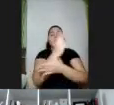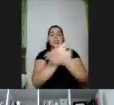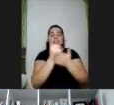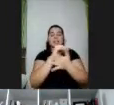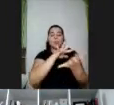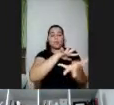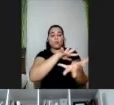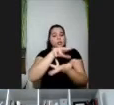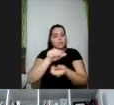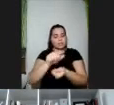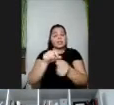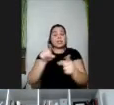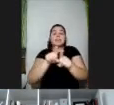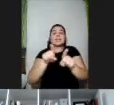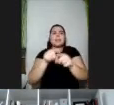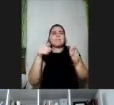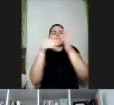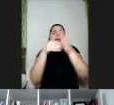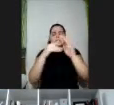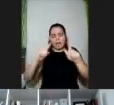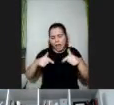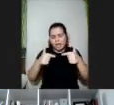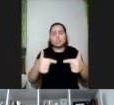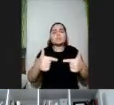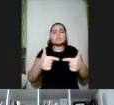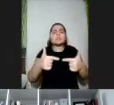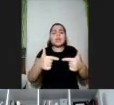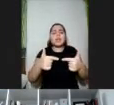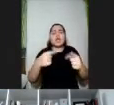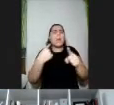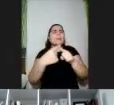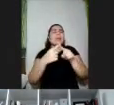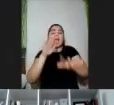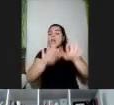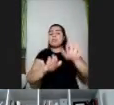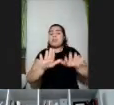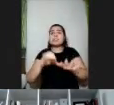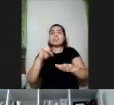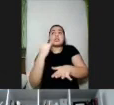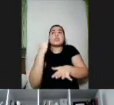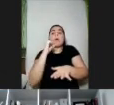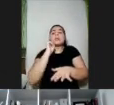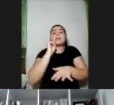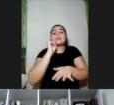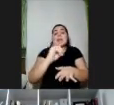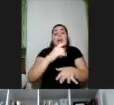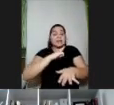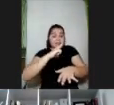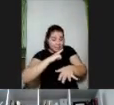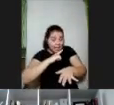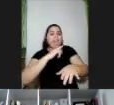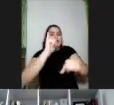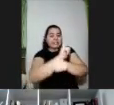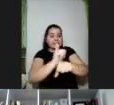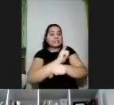barreiras atitudinais, porque, na verdade, muitas vezes, não importa se a gente também já tem os recursos para promover